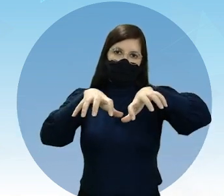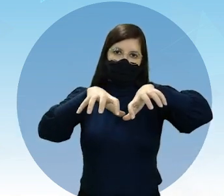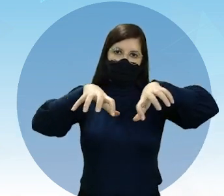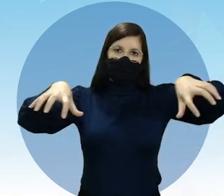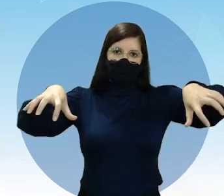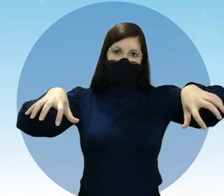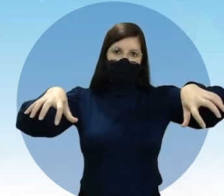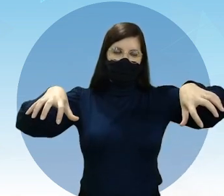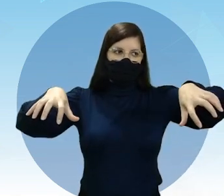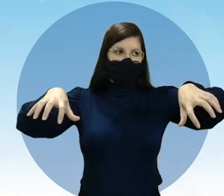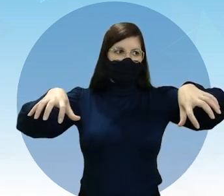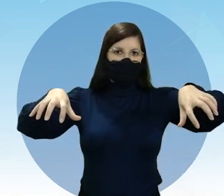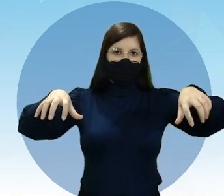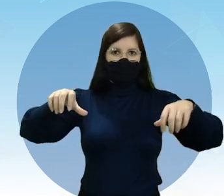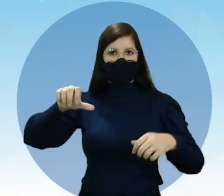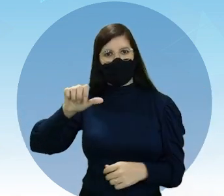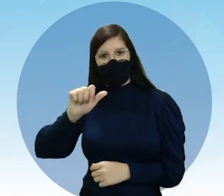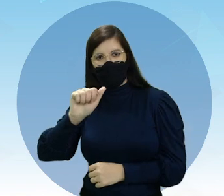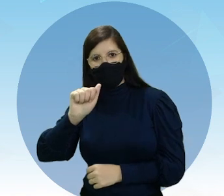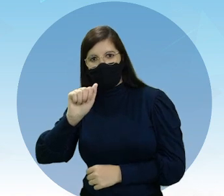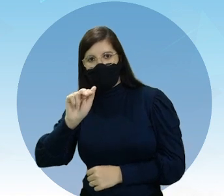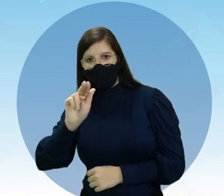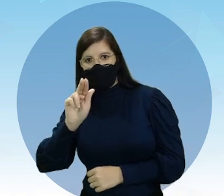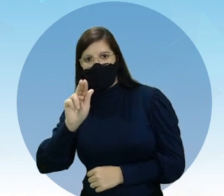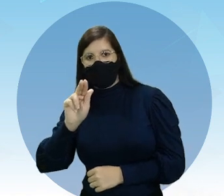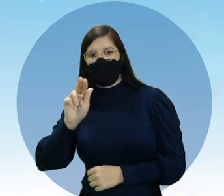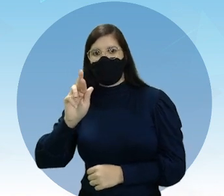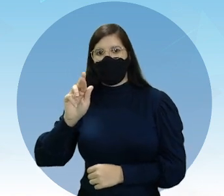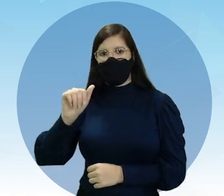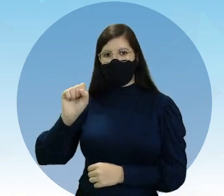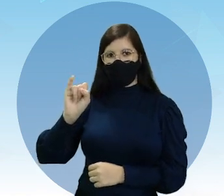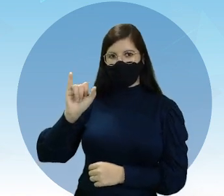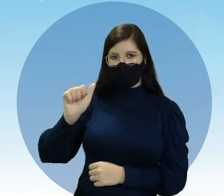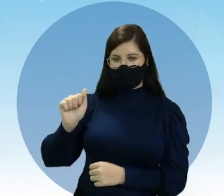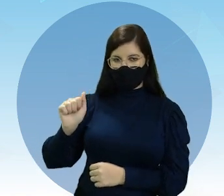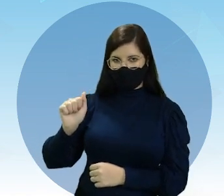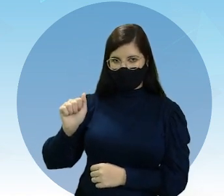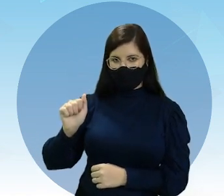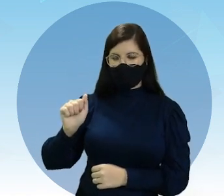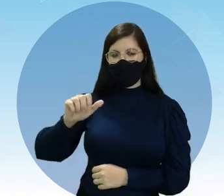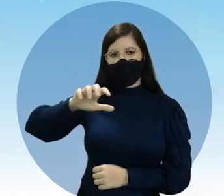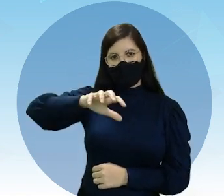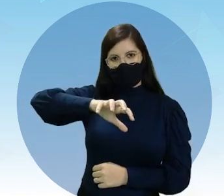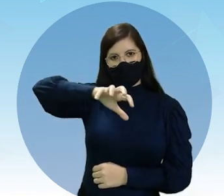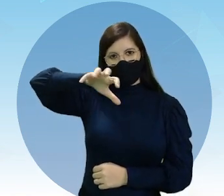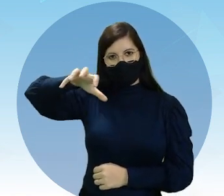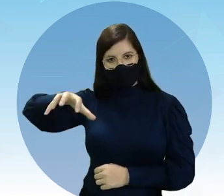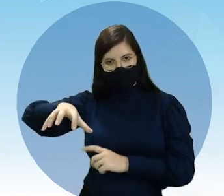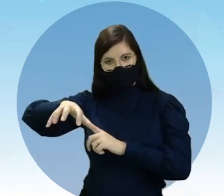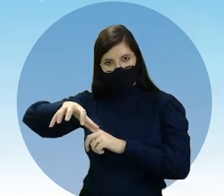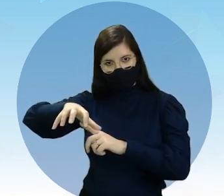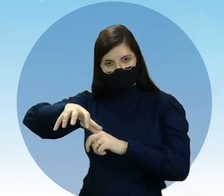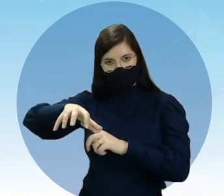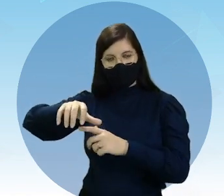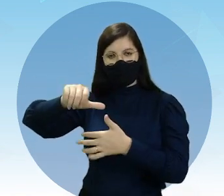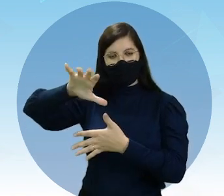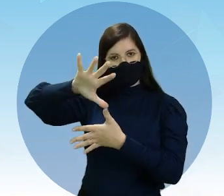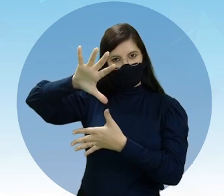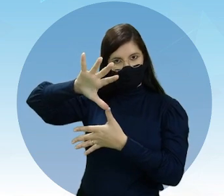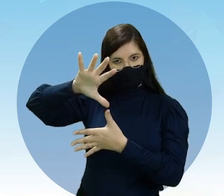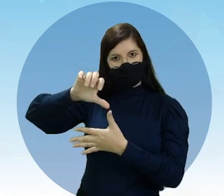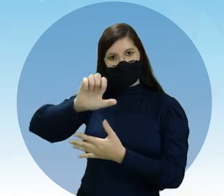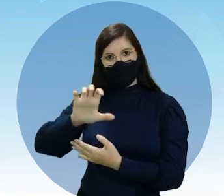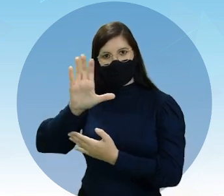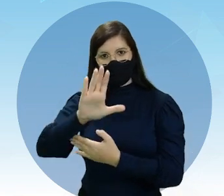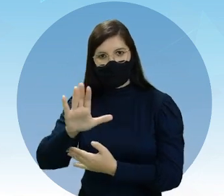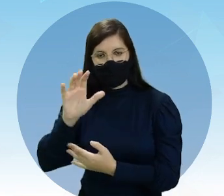chama de Alaurásia, a Norte, atuais, na realidade, a América do Norte, a Europa,